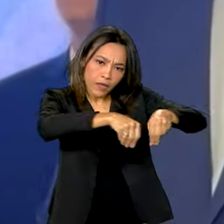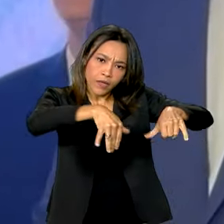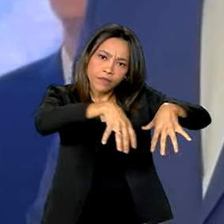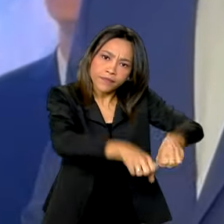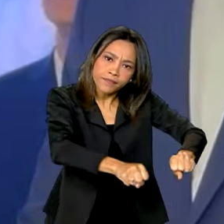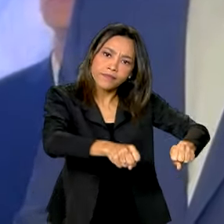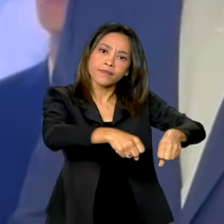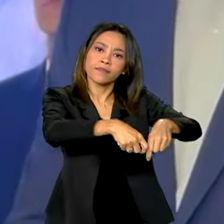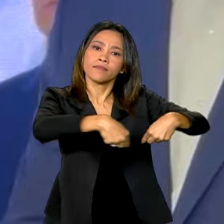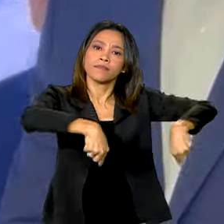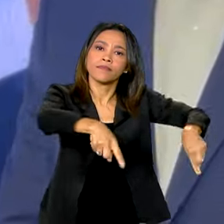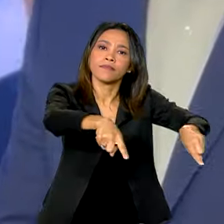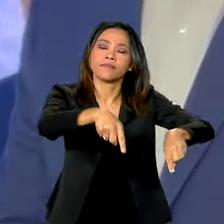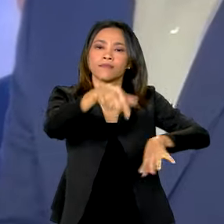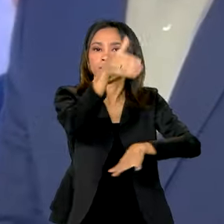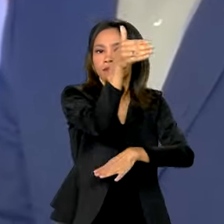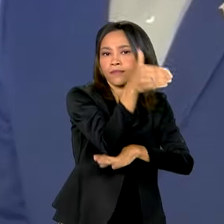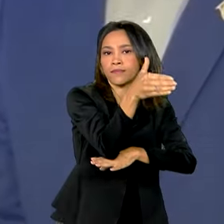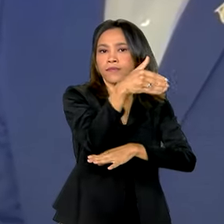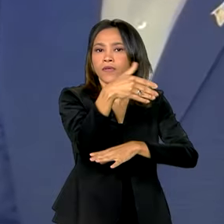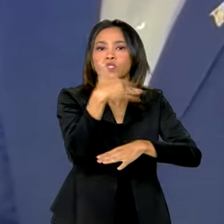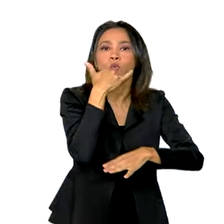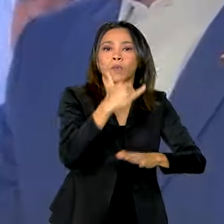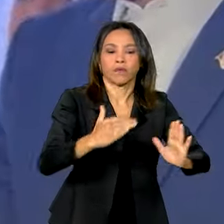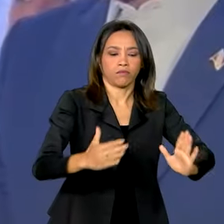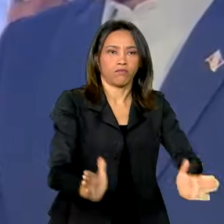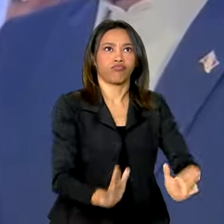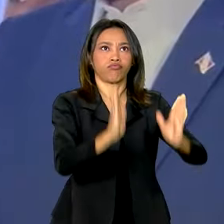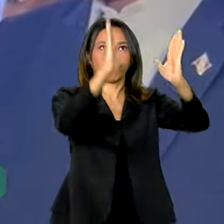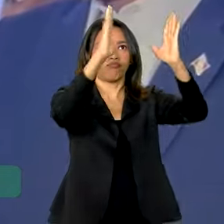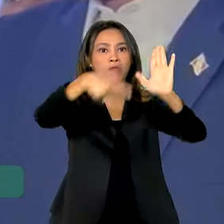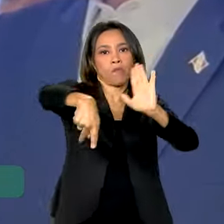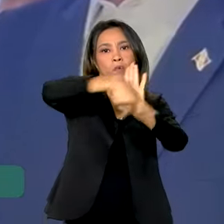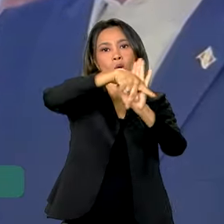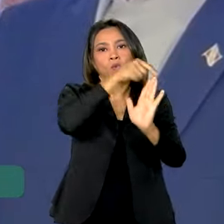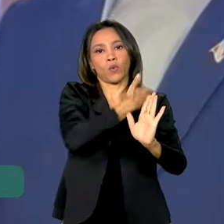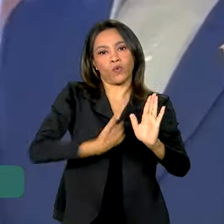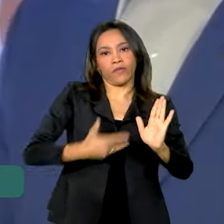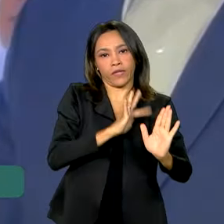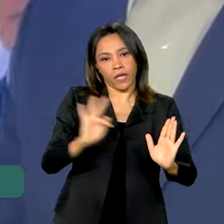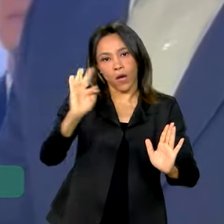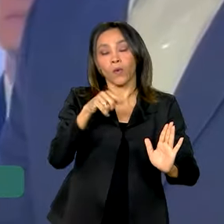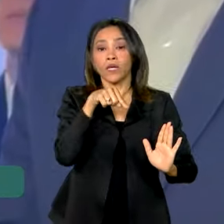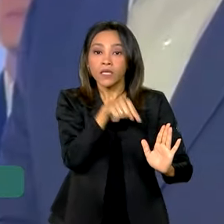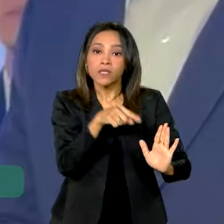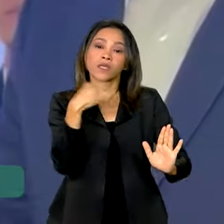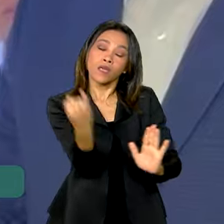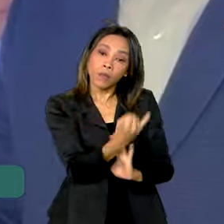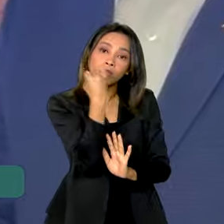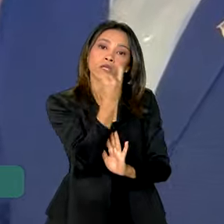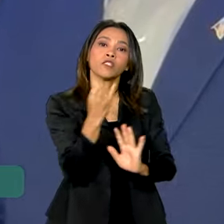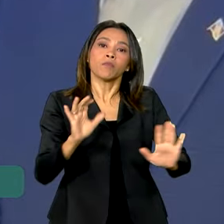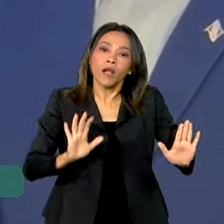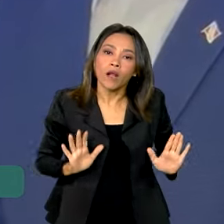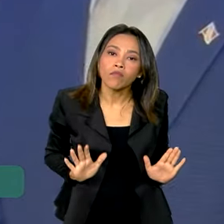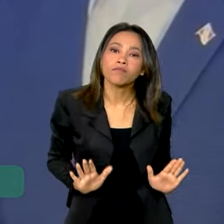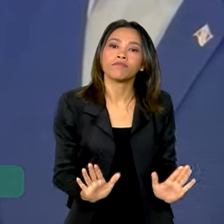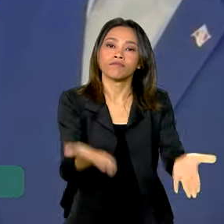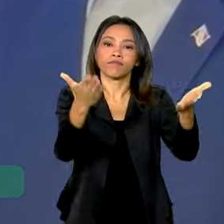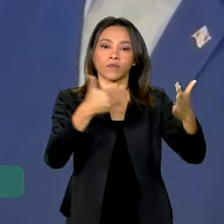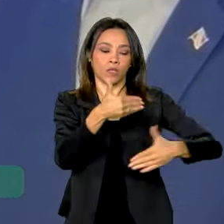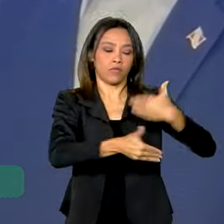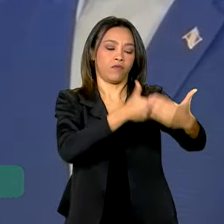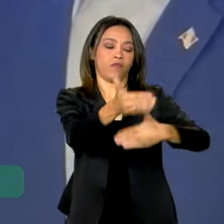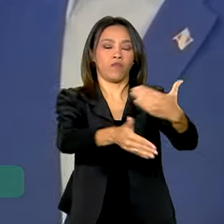imóveis para os municípios e para o governo do estado. São imóveis que têm um papel importante para o desenvolvimento local, para